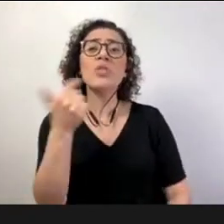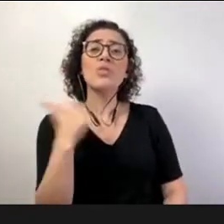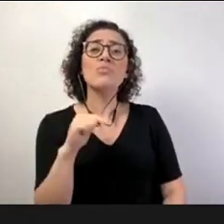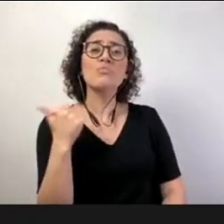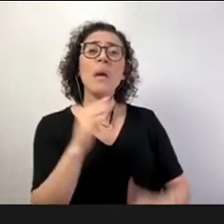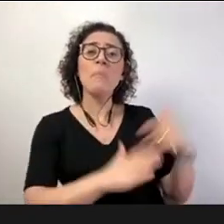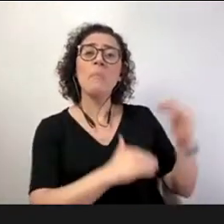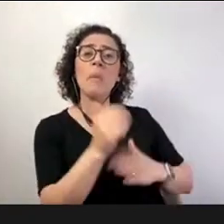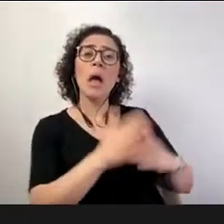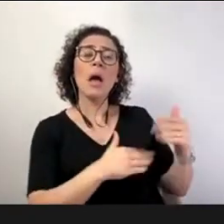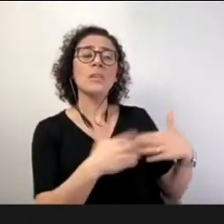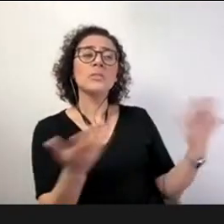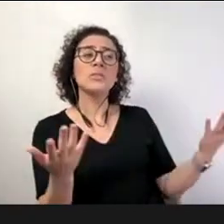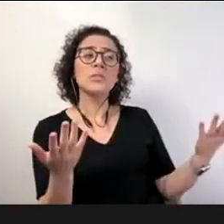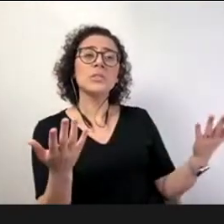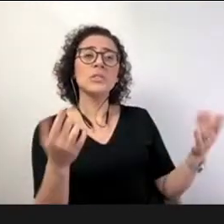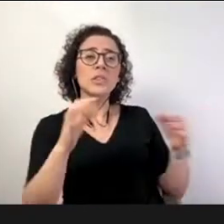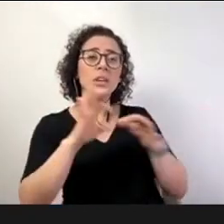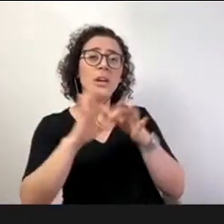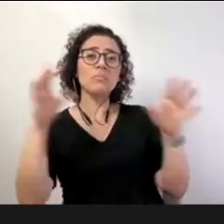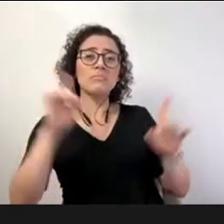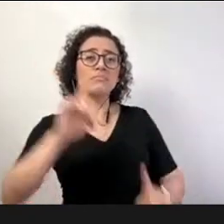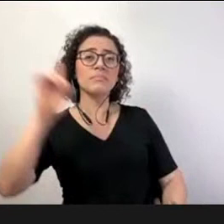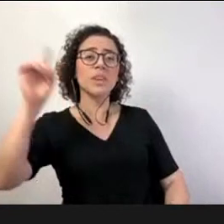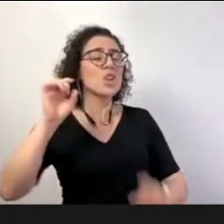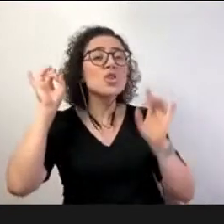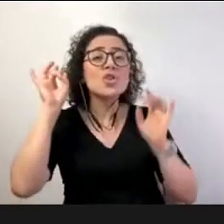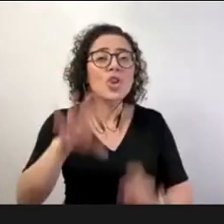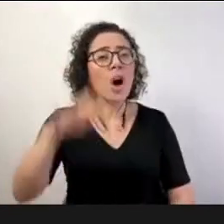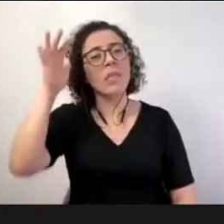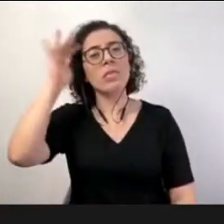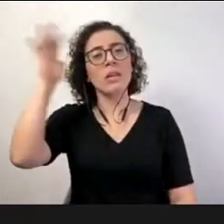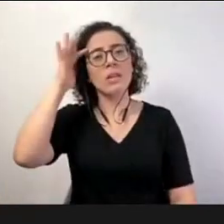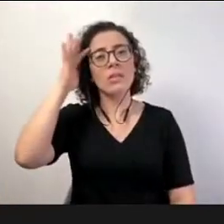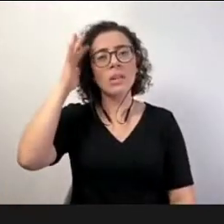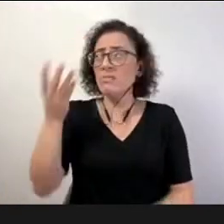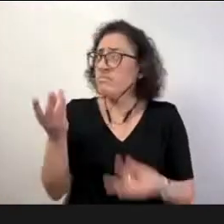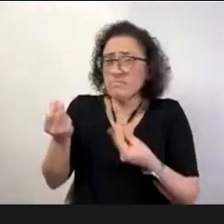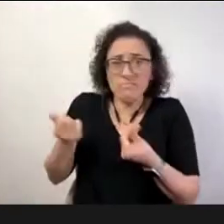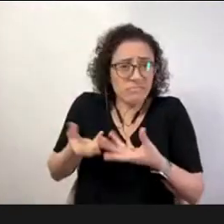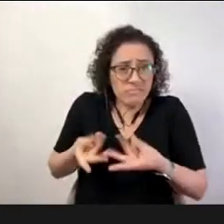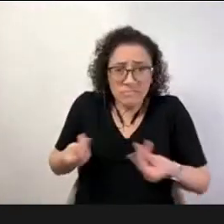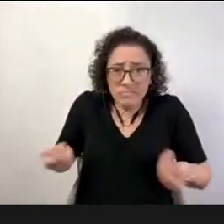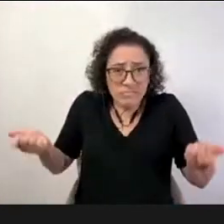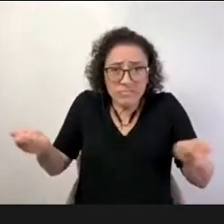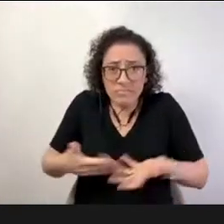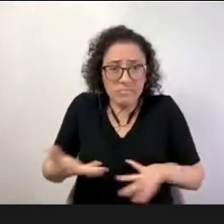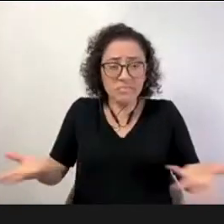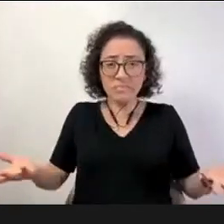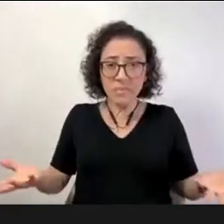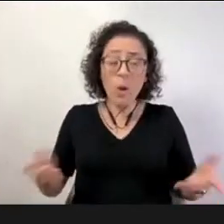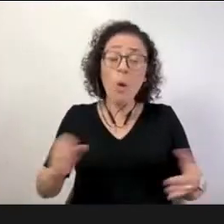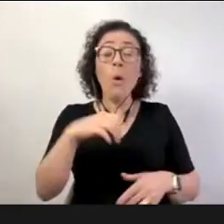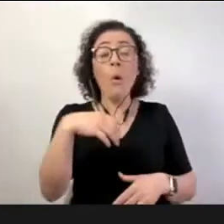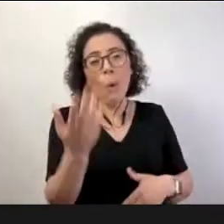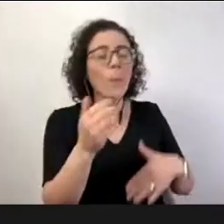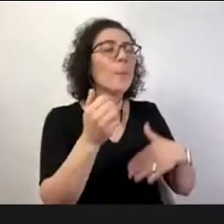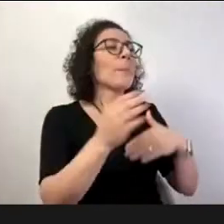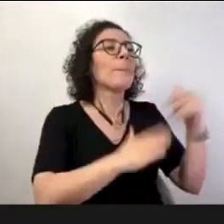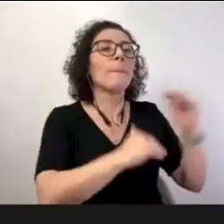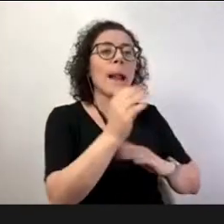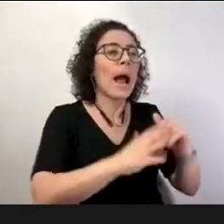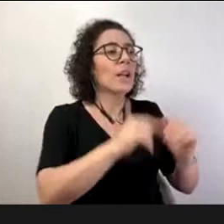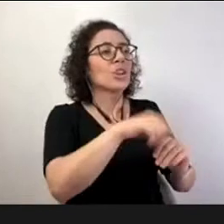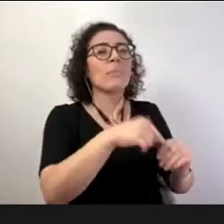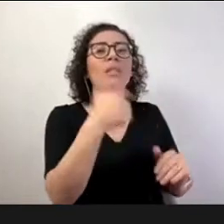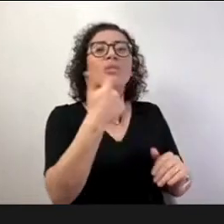ostensivamente rejeitam a teoria são práticas que também são práticas muito pobres deixem-me contar-vos rapidamente uma história